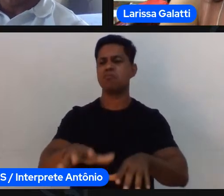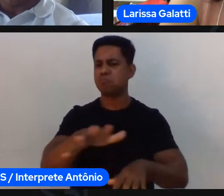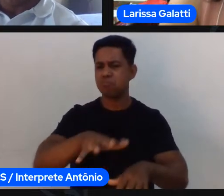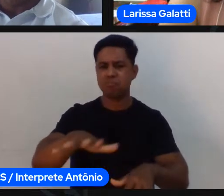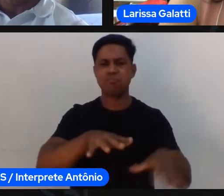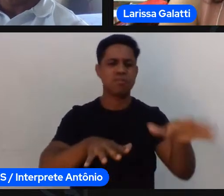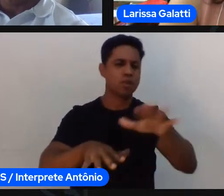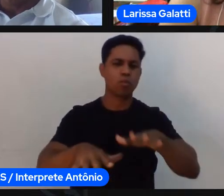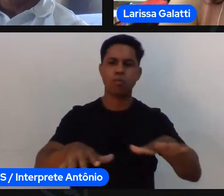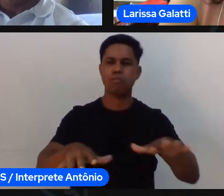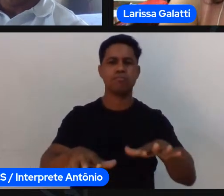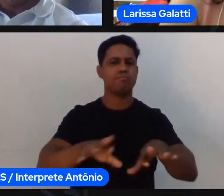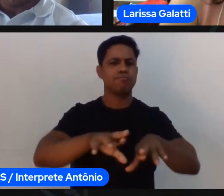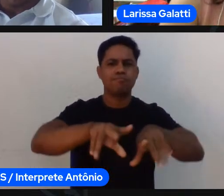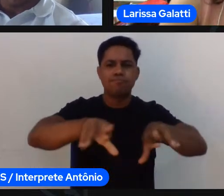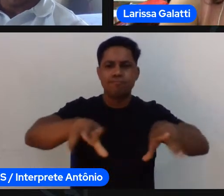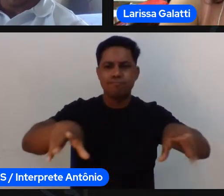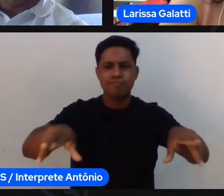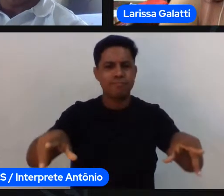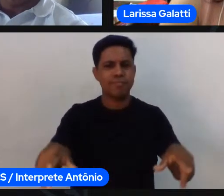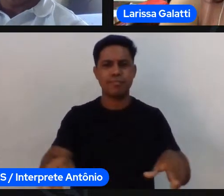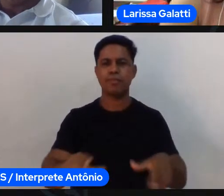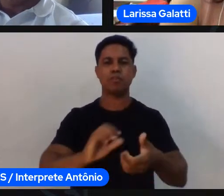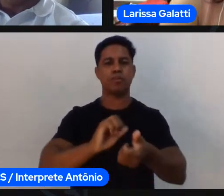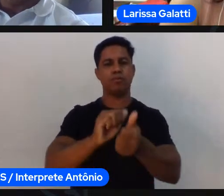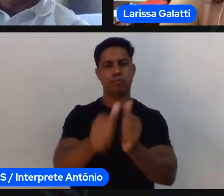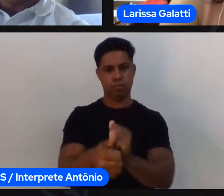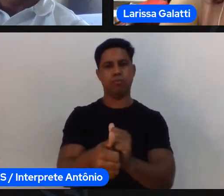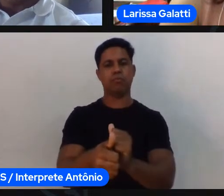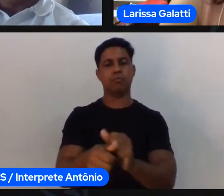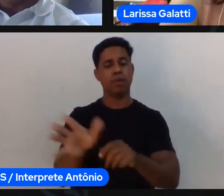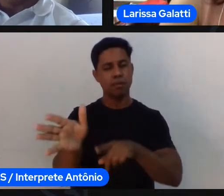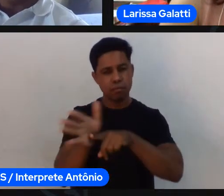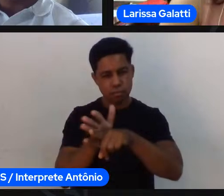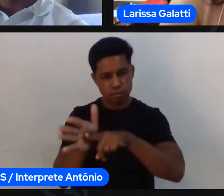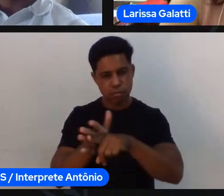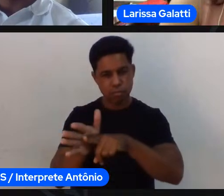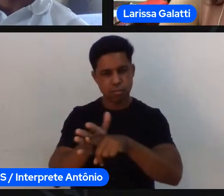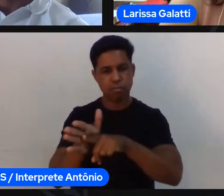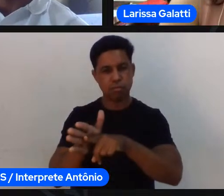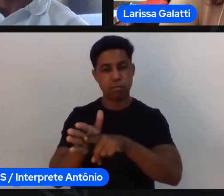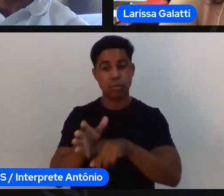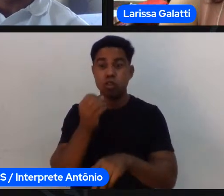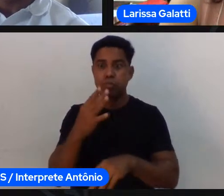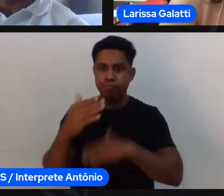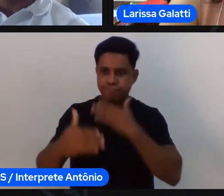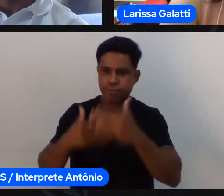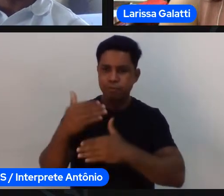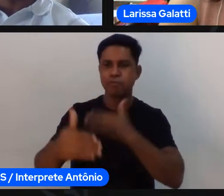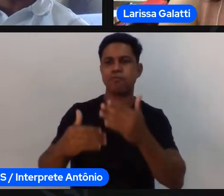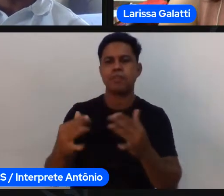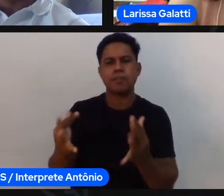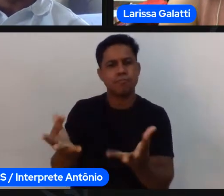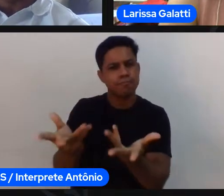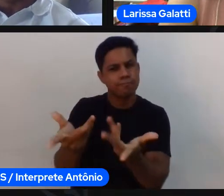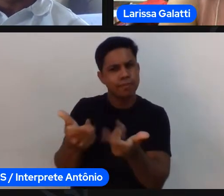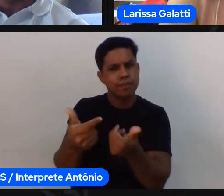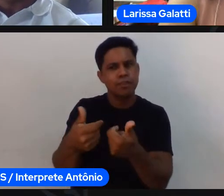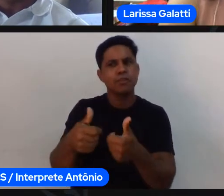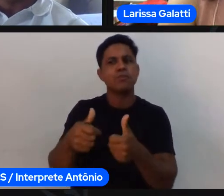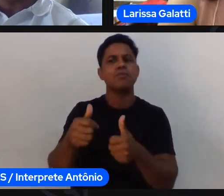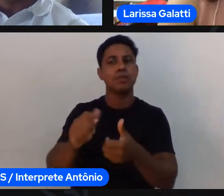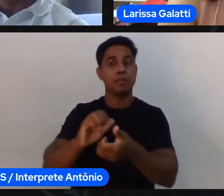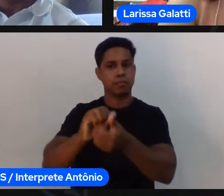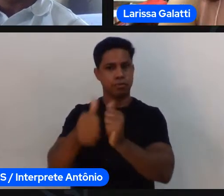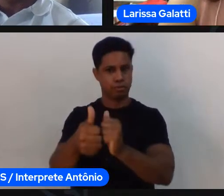e essa tem sido uma premissa Alisson no desenvolvimento de talentos esportivos né aquelas pessoas que